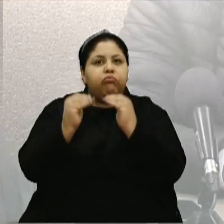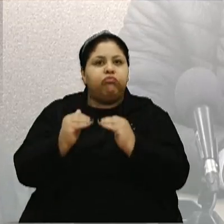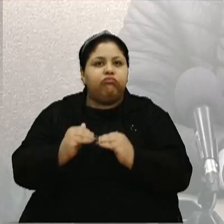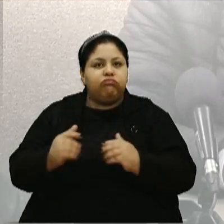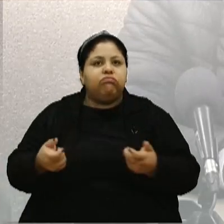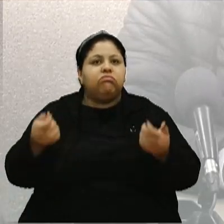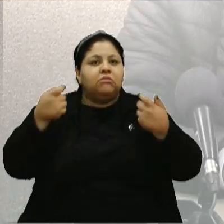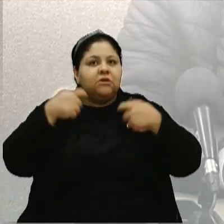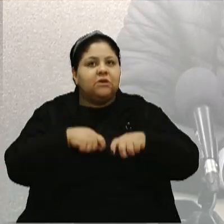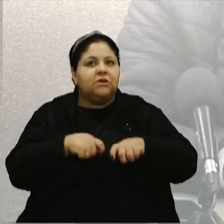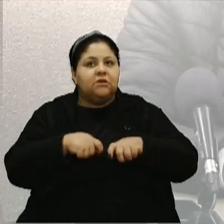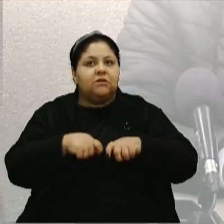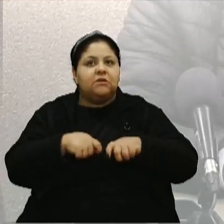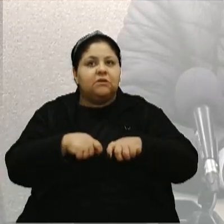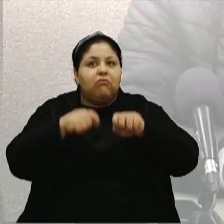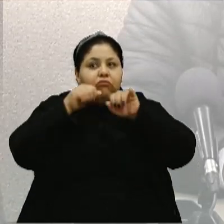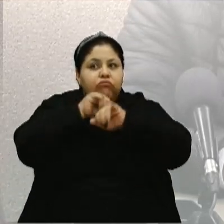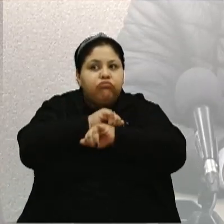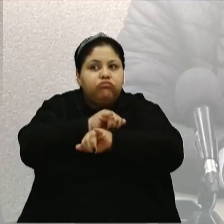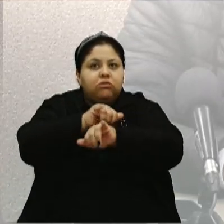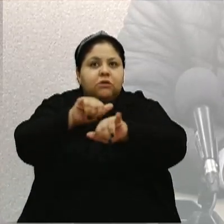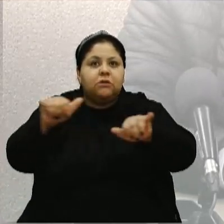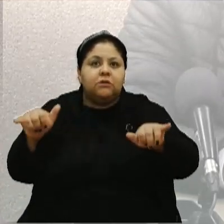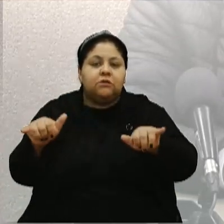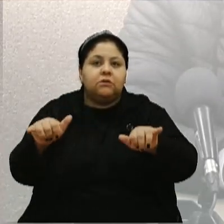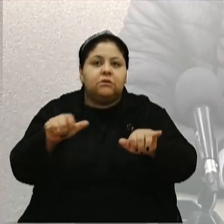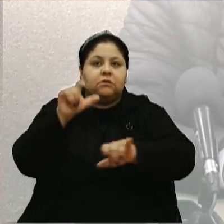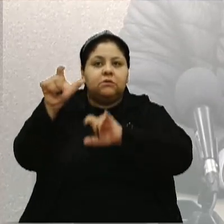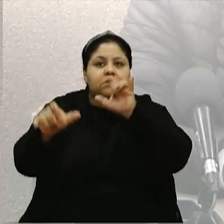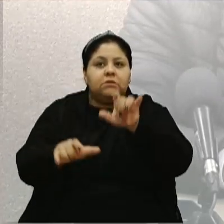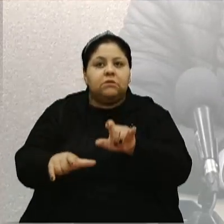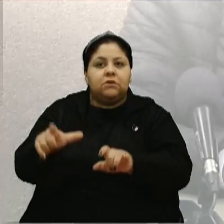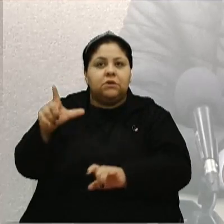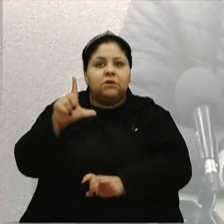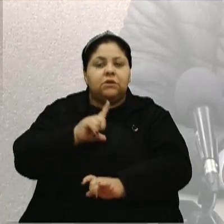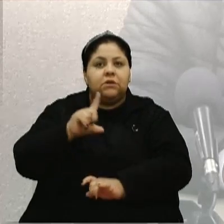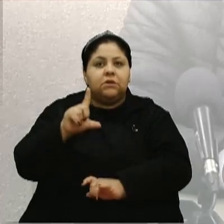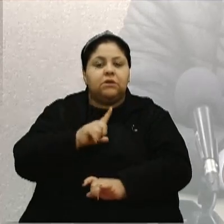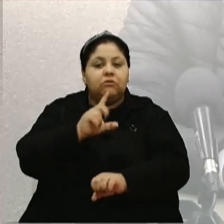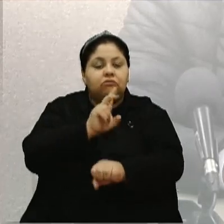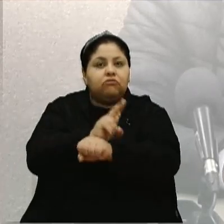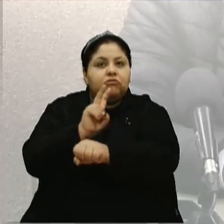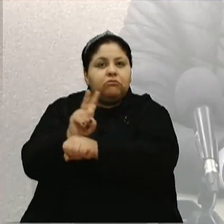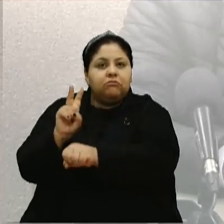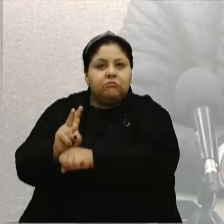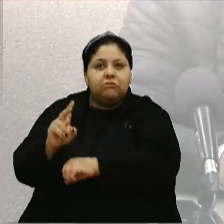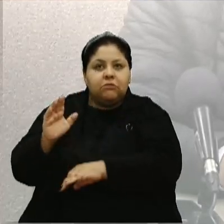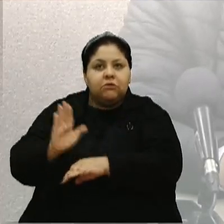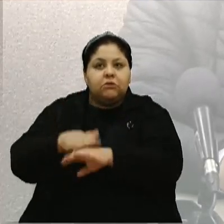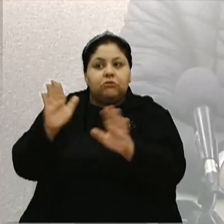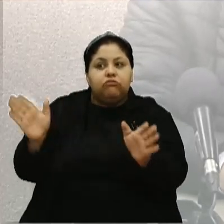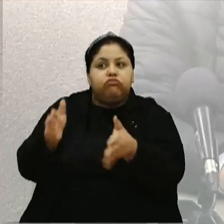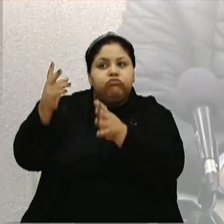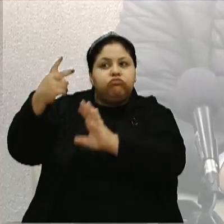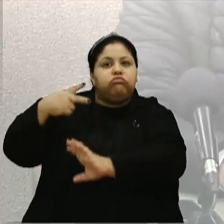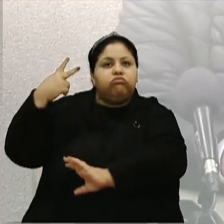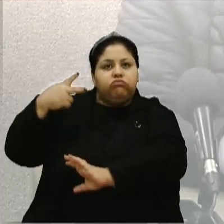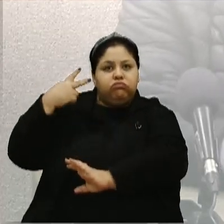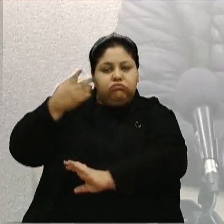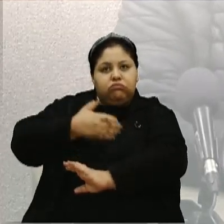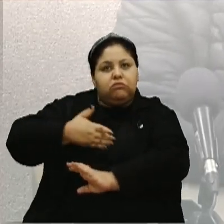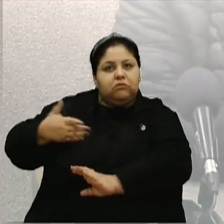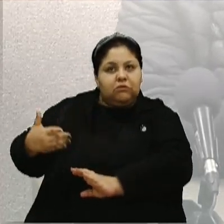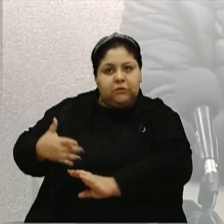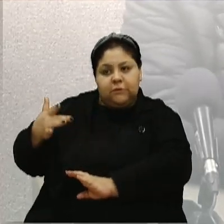necessidade de levar informação, de fazer com que as pessoas tenham este cuidado e, cada vez mais, fomentar políticas públicas